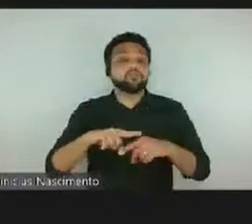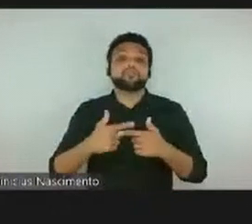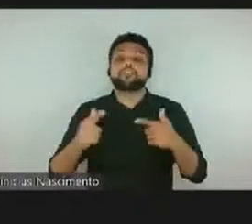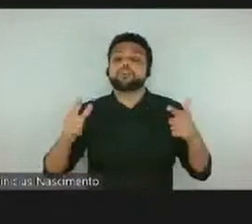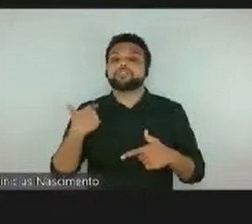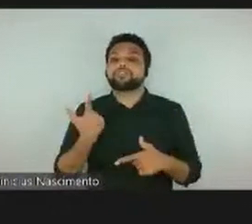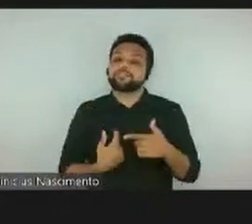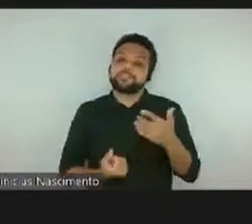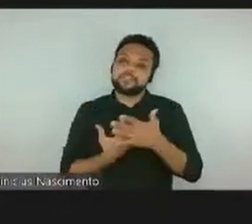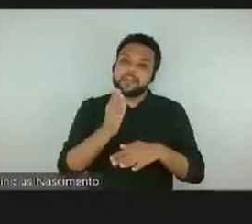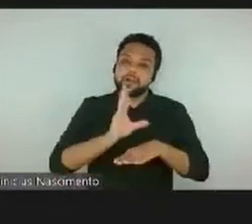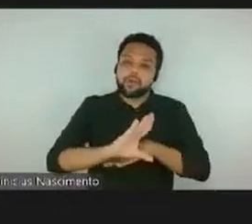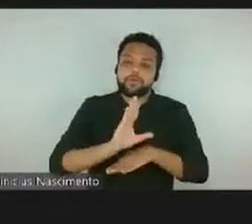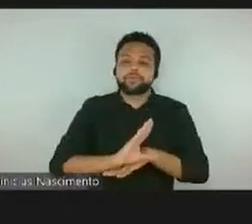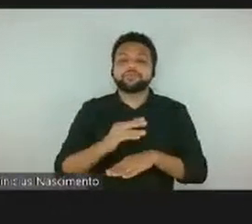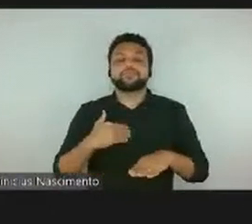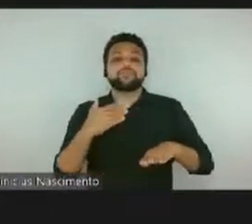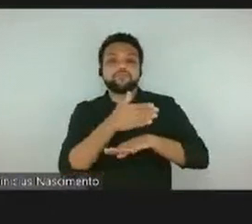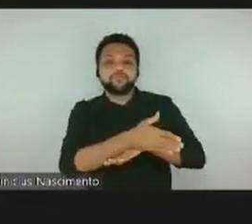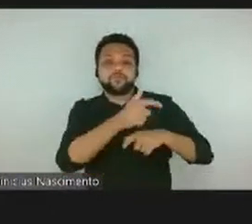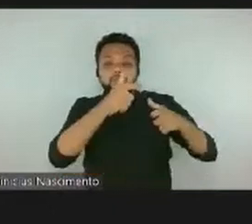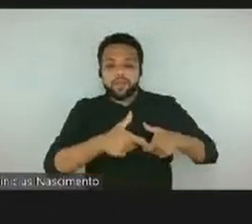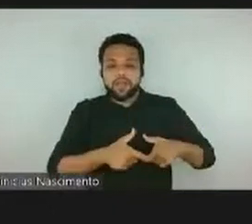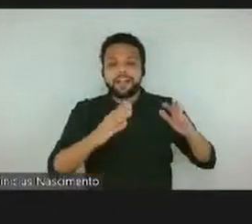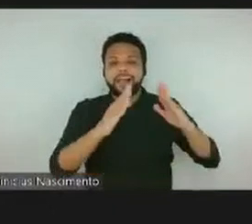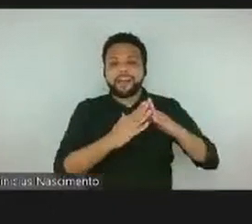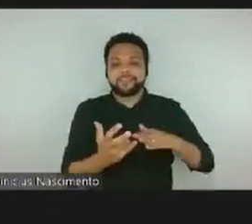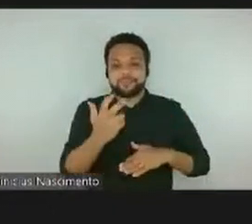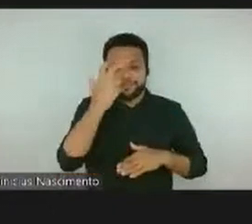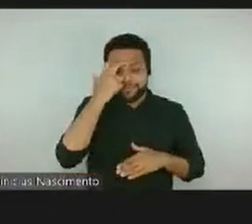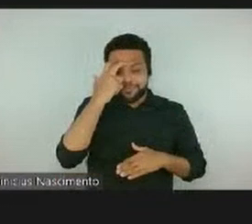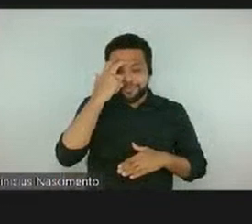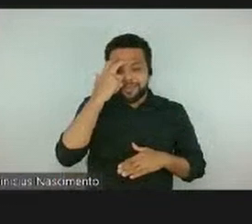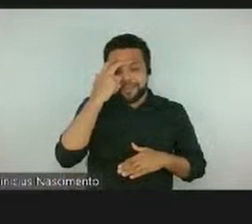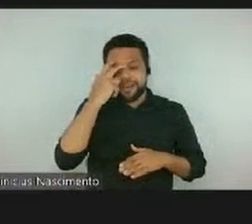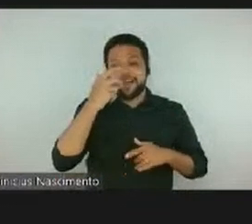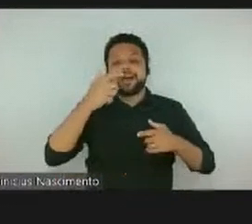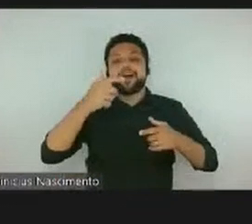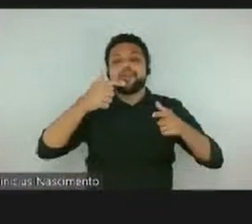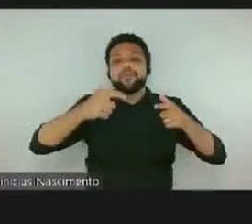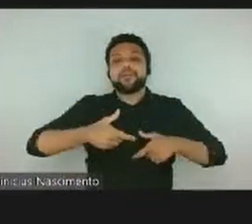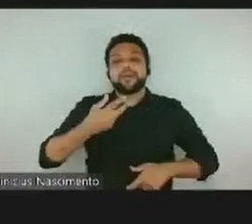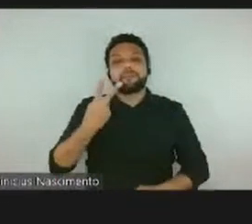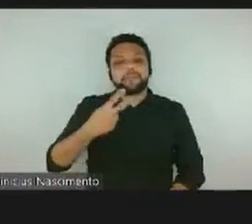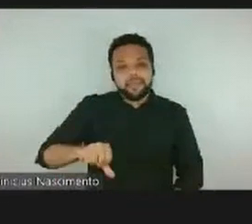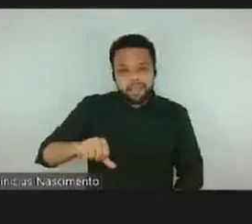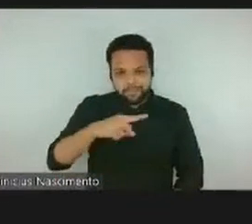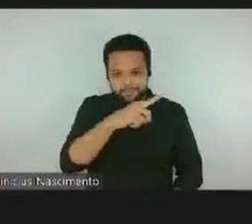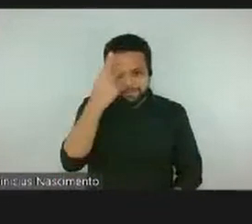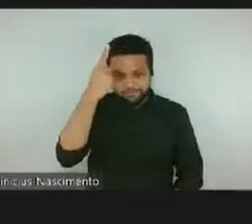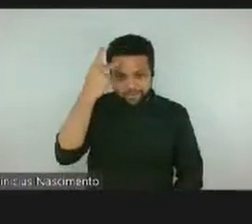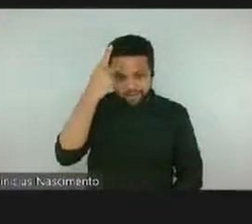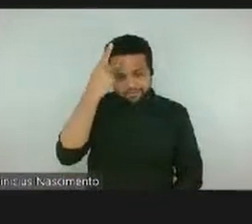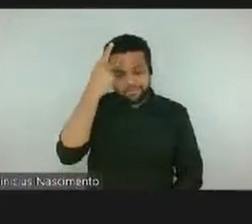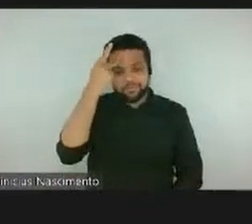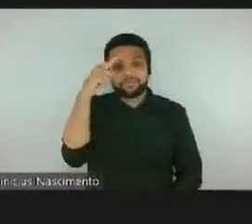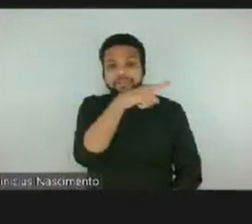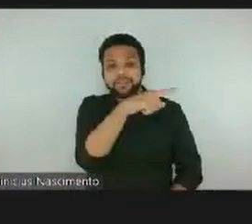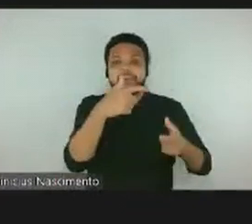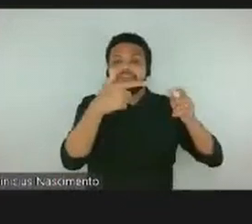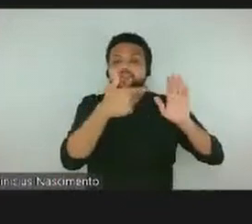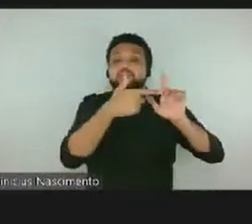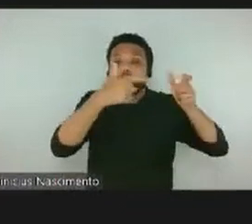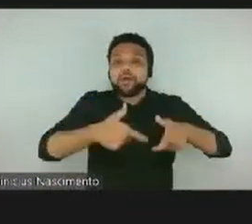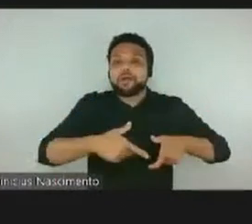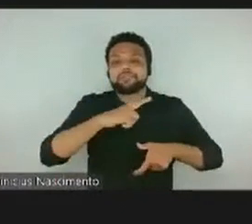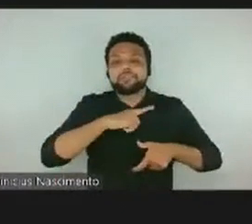Parque, em Alto de Pinheiros, nos encontramos lá e visitamos a exposição. Então, nessa exposição, eles tiveram contato